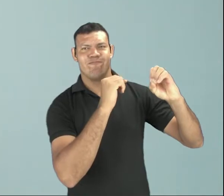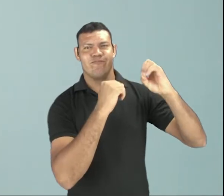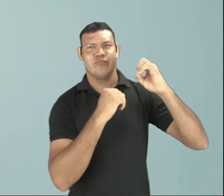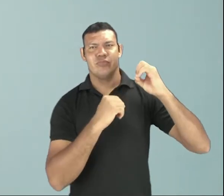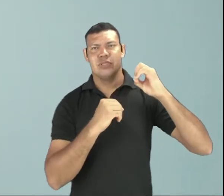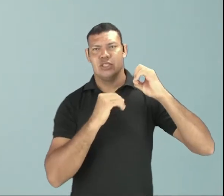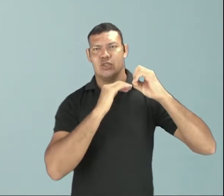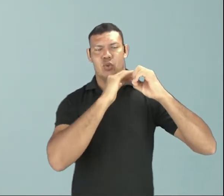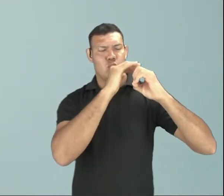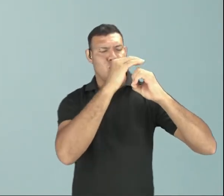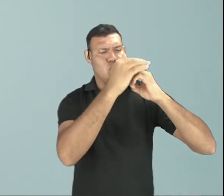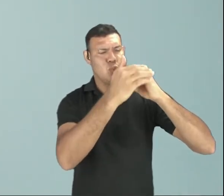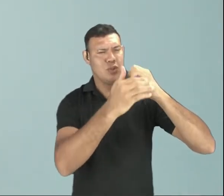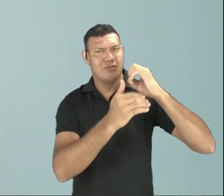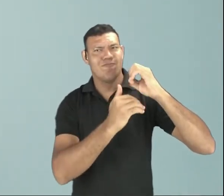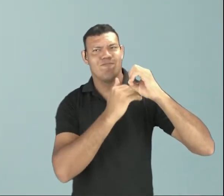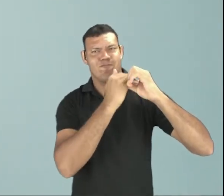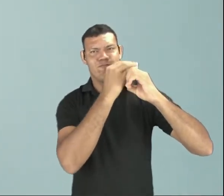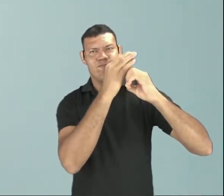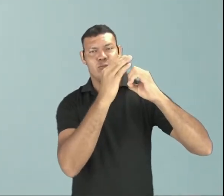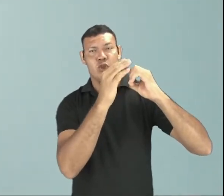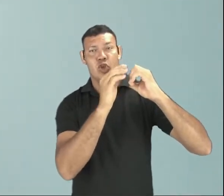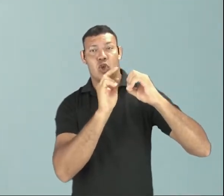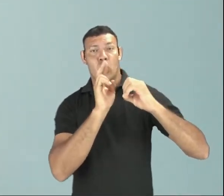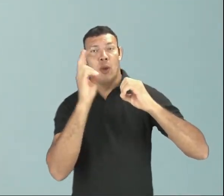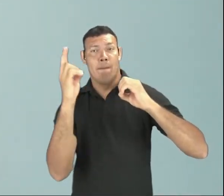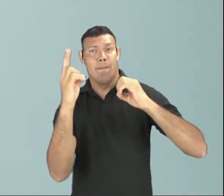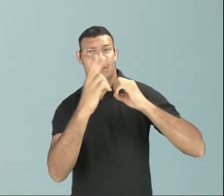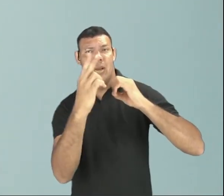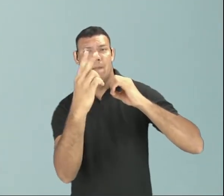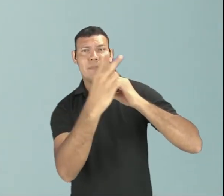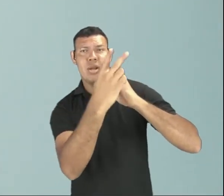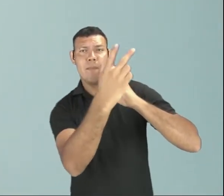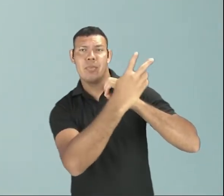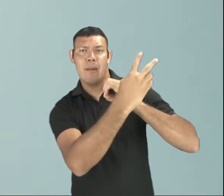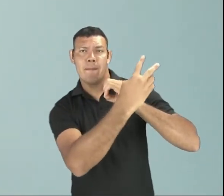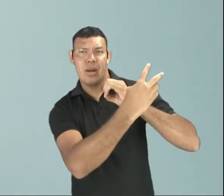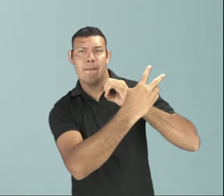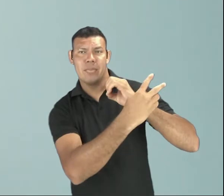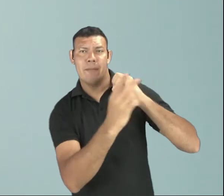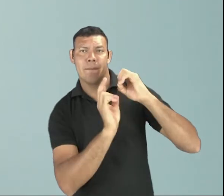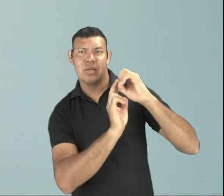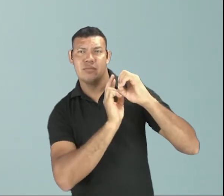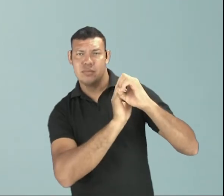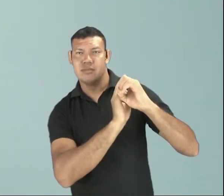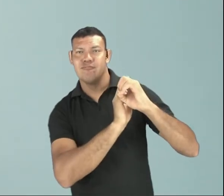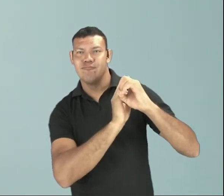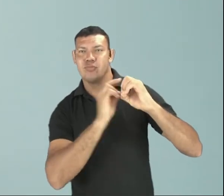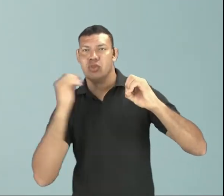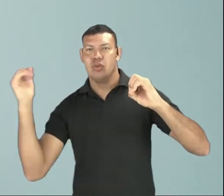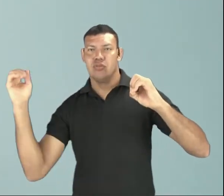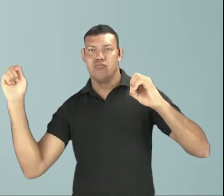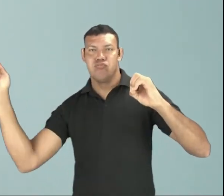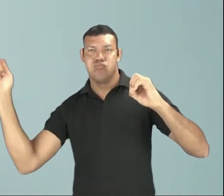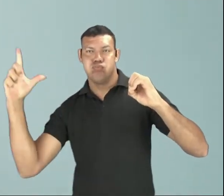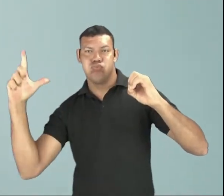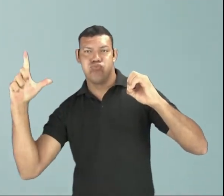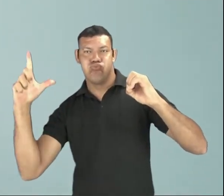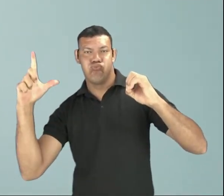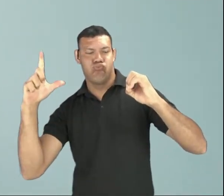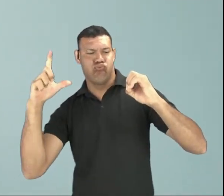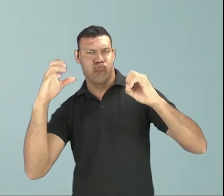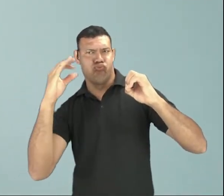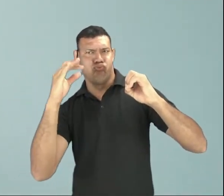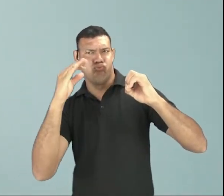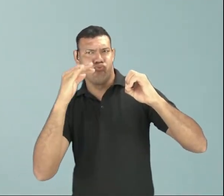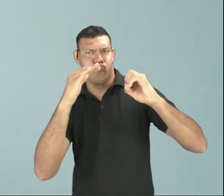que ela é responsável por absorver parte dessa radiação, que corresponde à